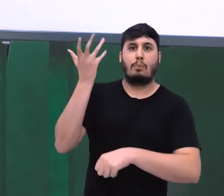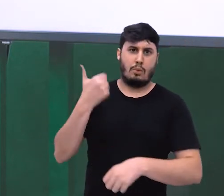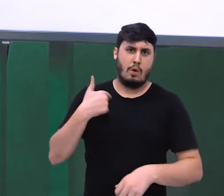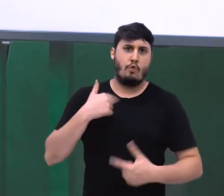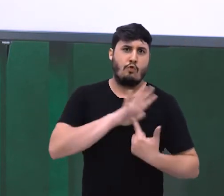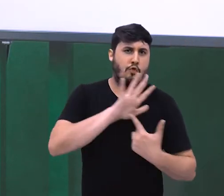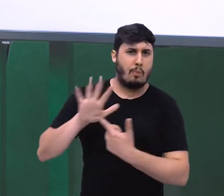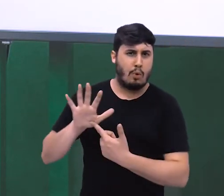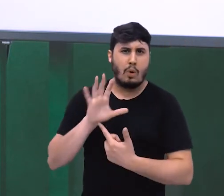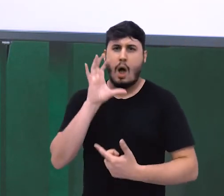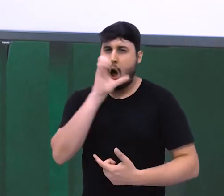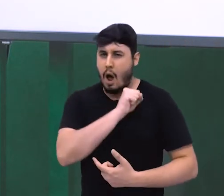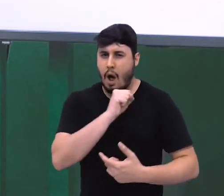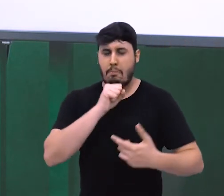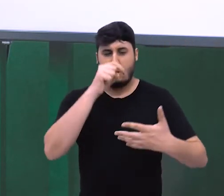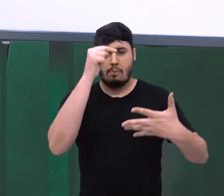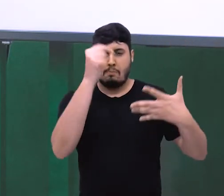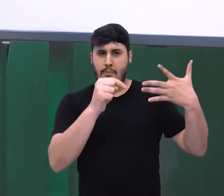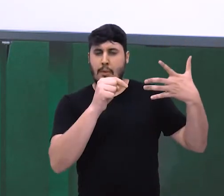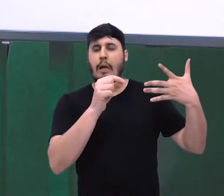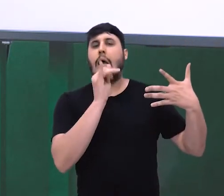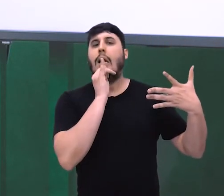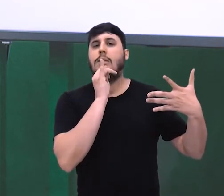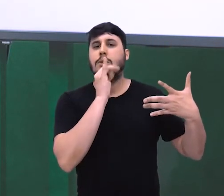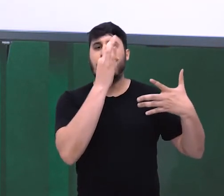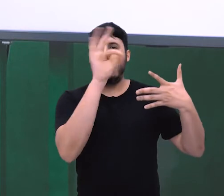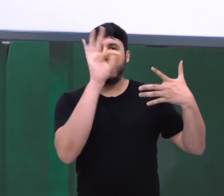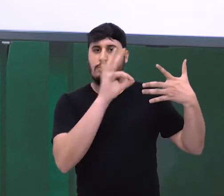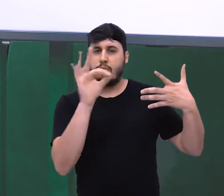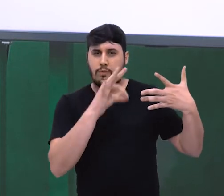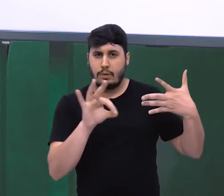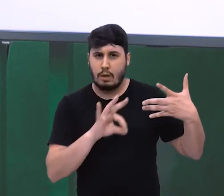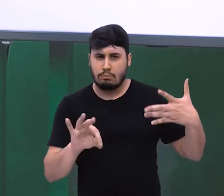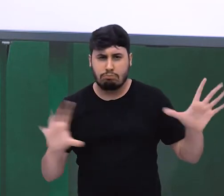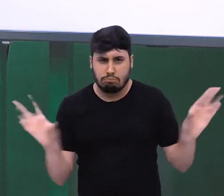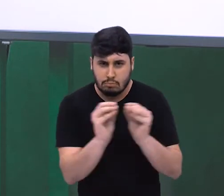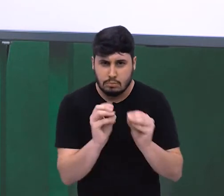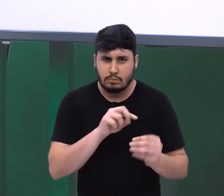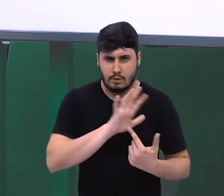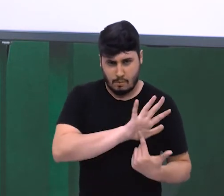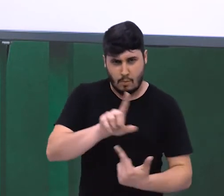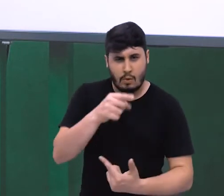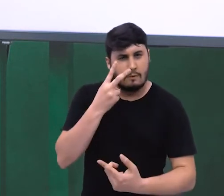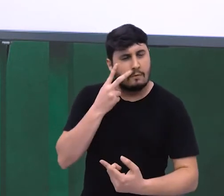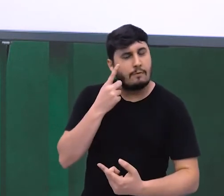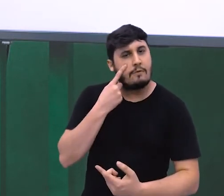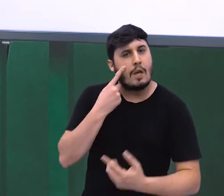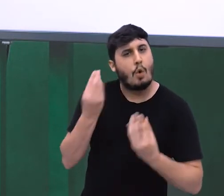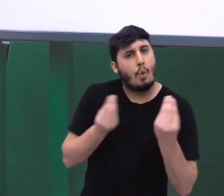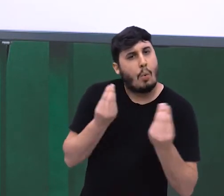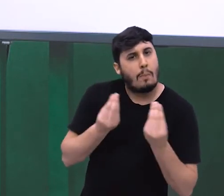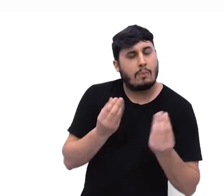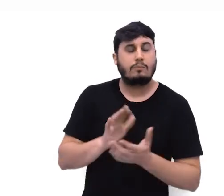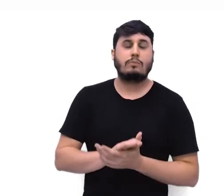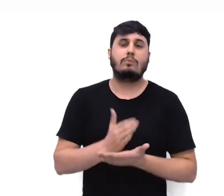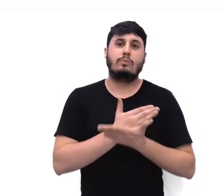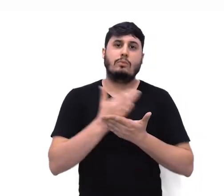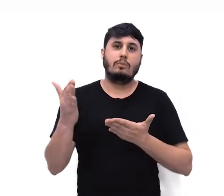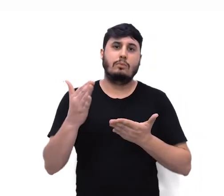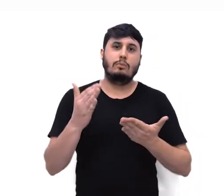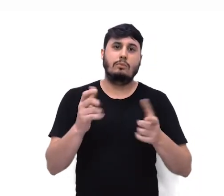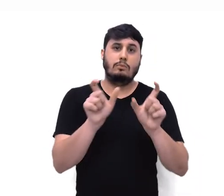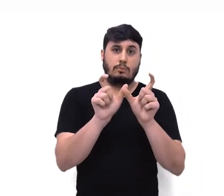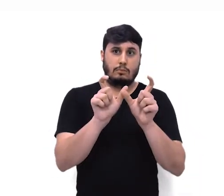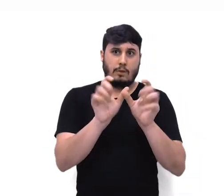rapidinho para vocês um pouquinho desses nove valores semânticos. Começando pelas causais,